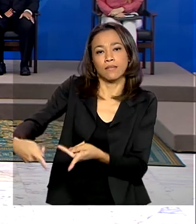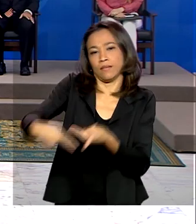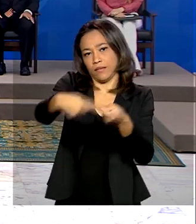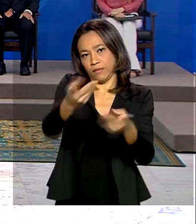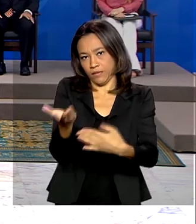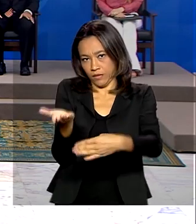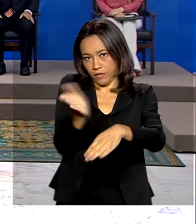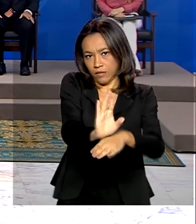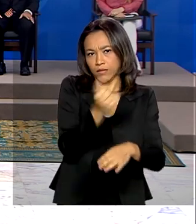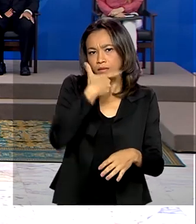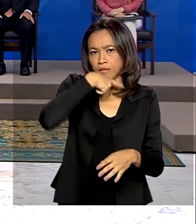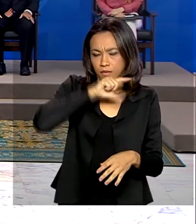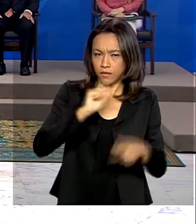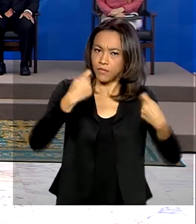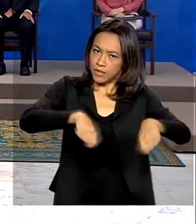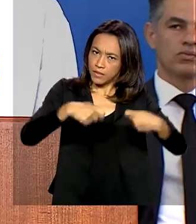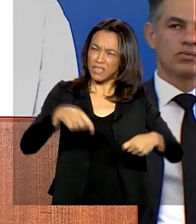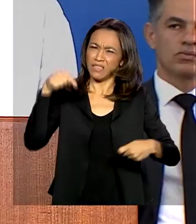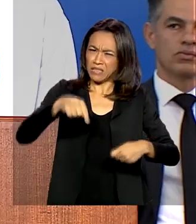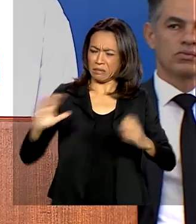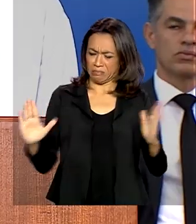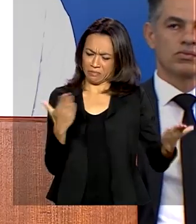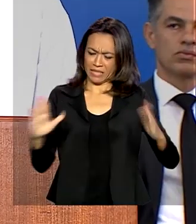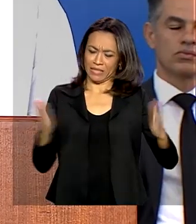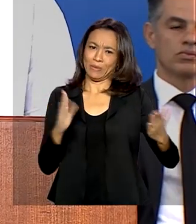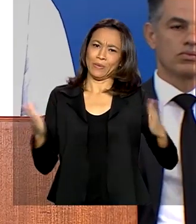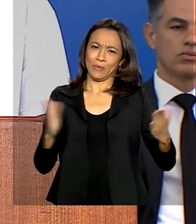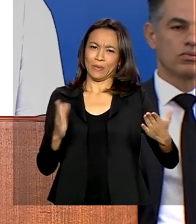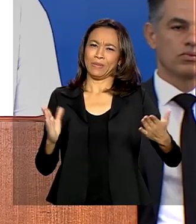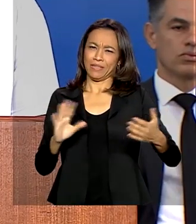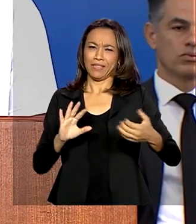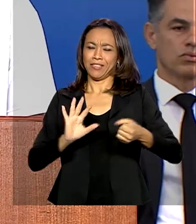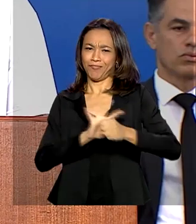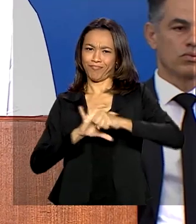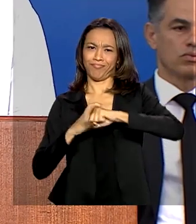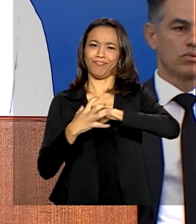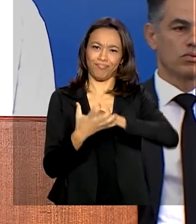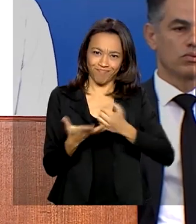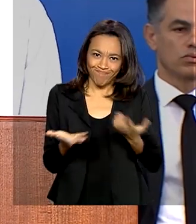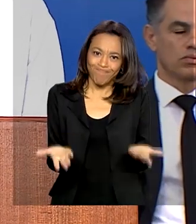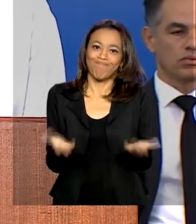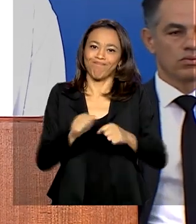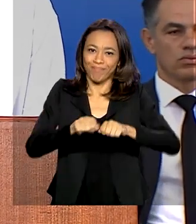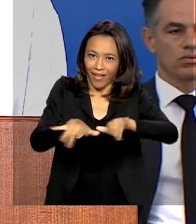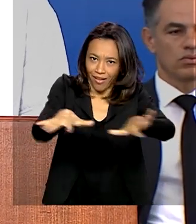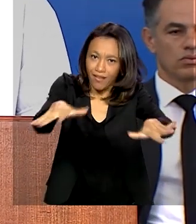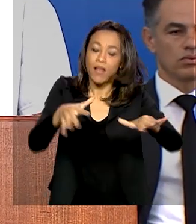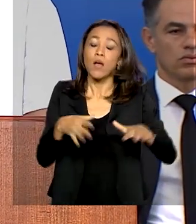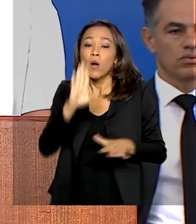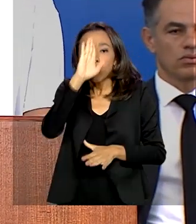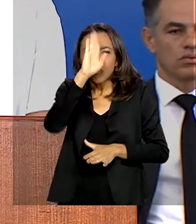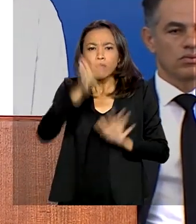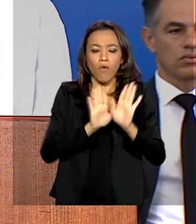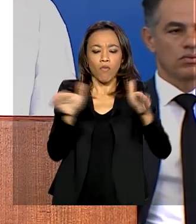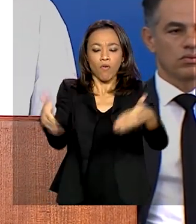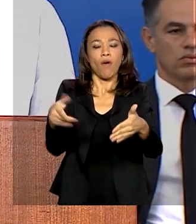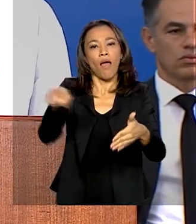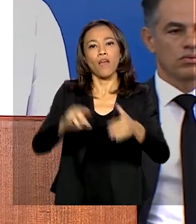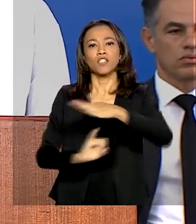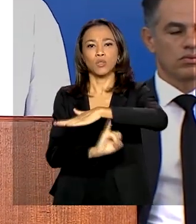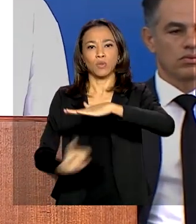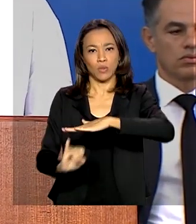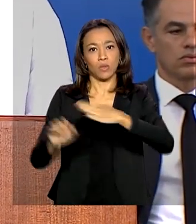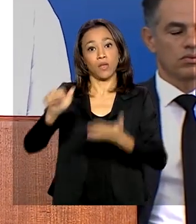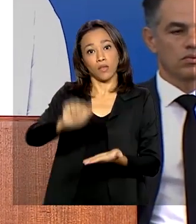a quem precisa nesse momento de pandemia do novo coronavírus. O foco são principalmente as instituições